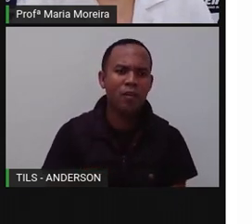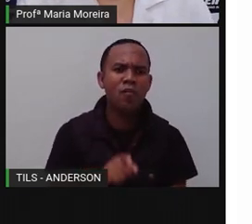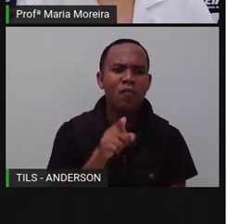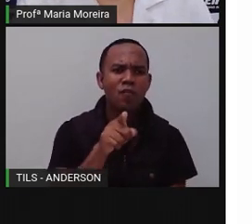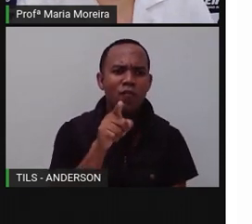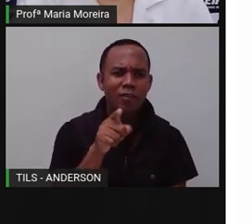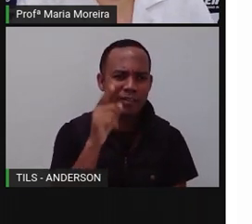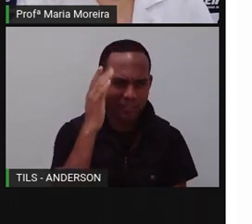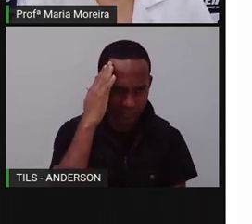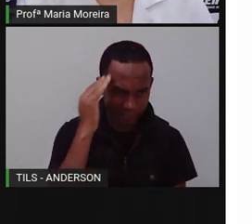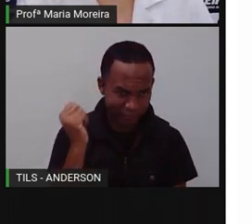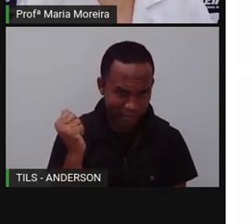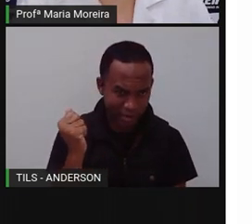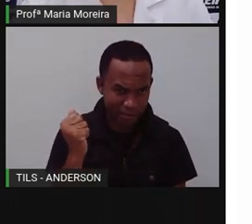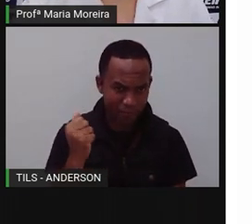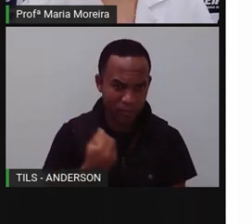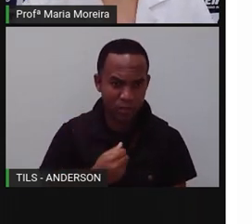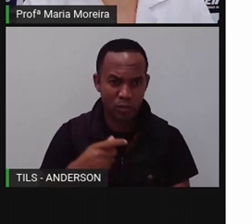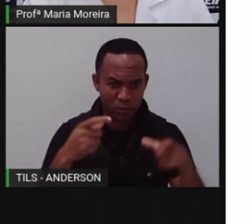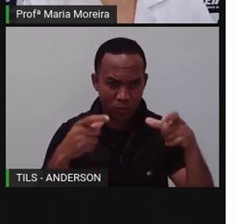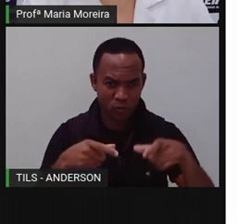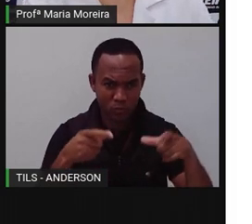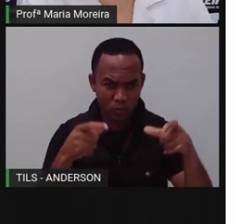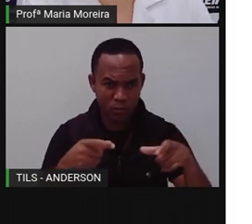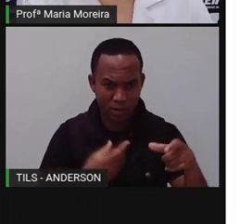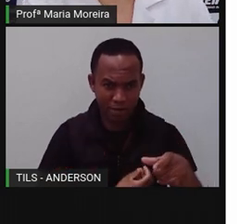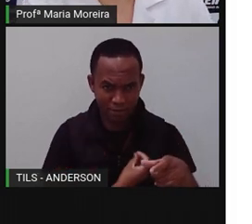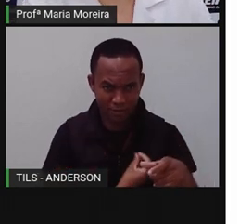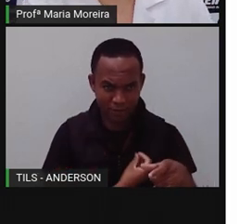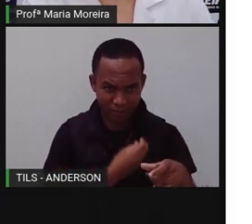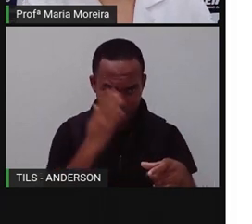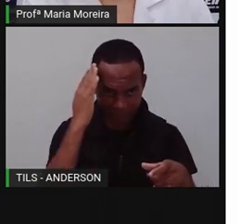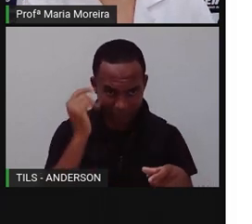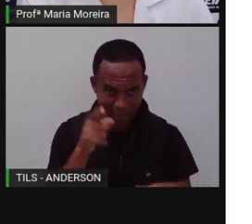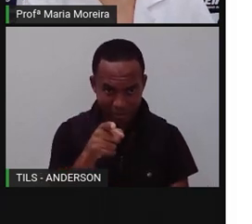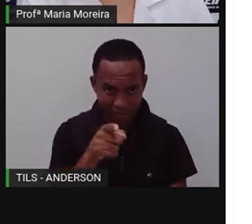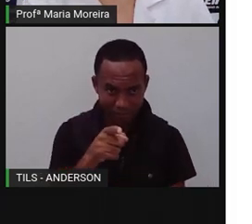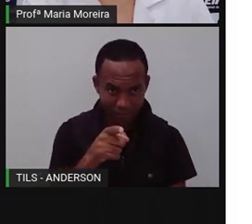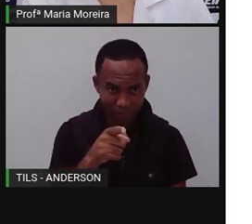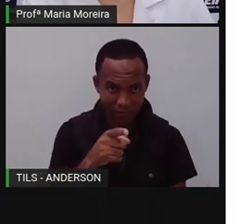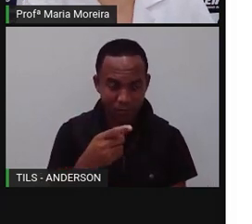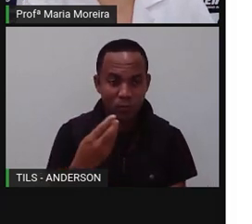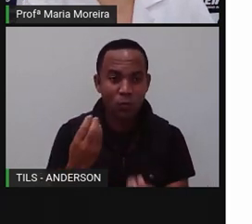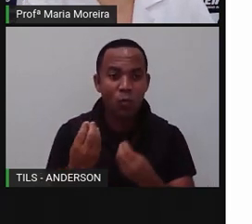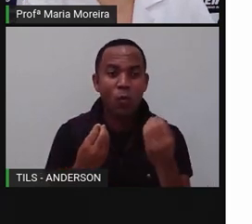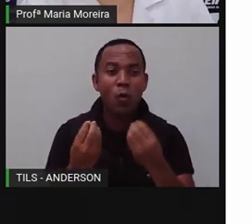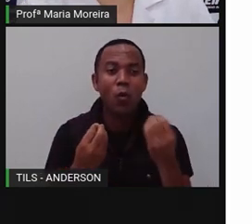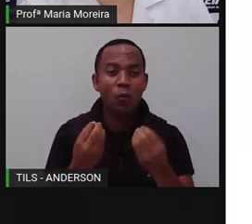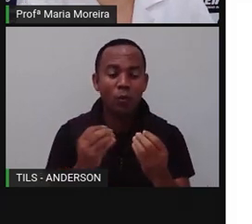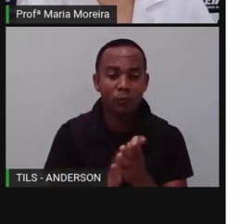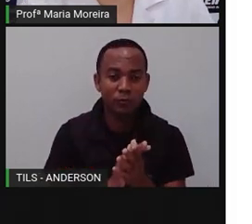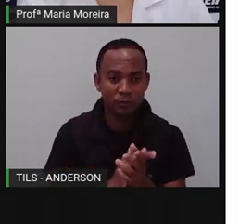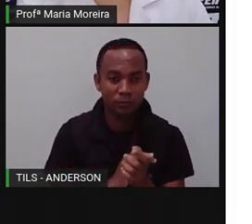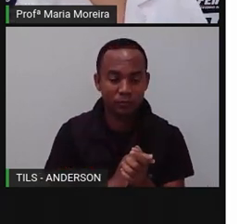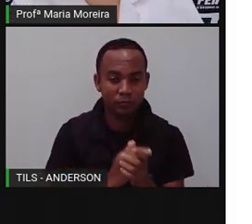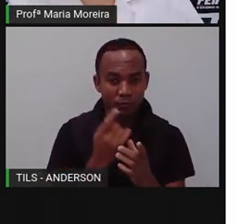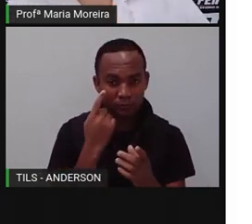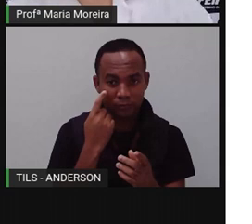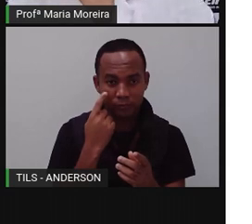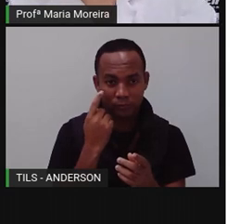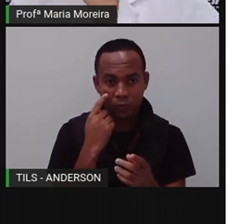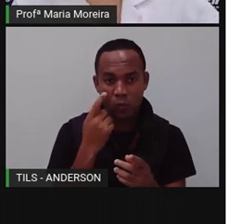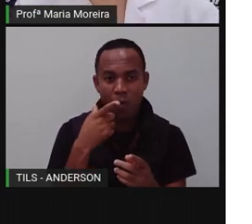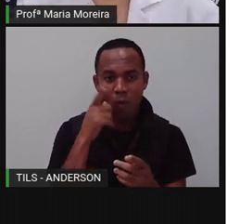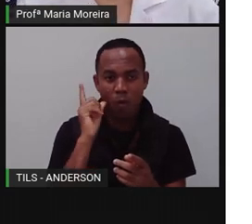capaz de descrever o ambiente em que vive? Você é, Anderson? Eu sei exatamente o ambiente que eu vivo. Inclusive, eu até